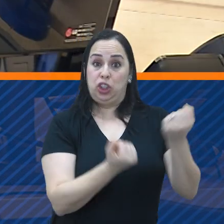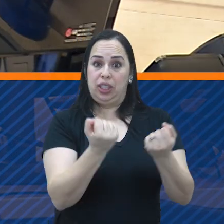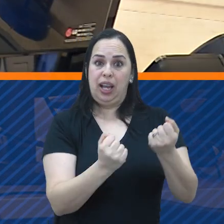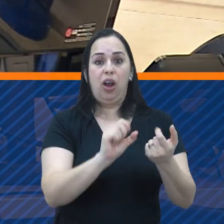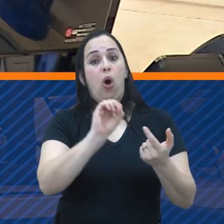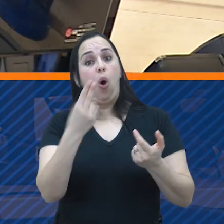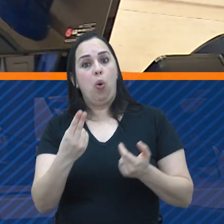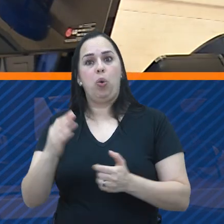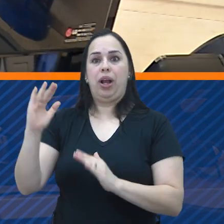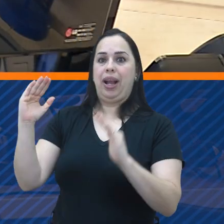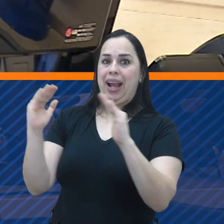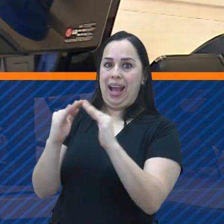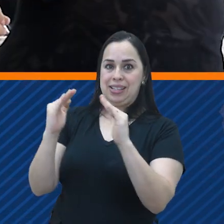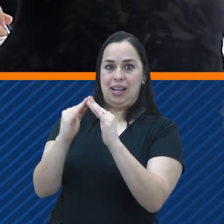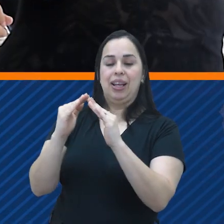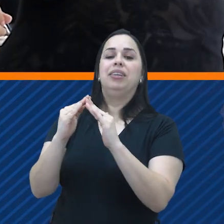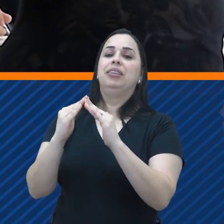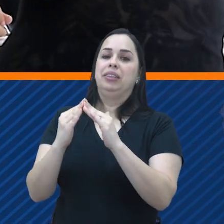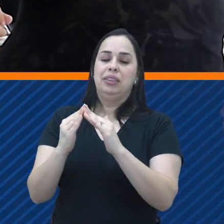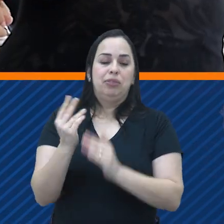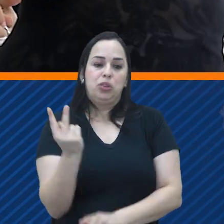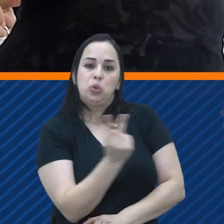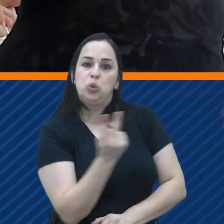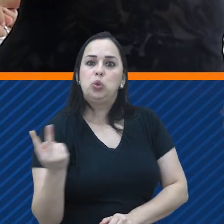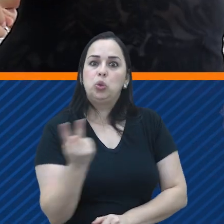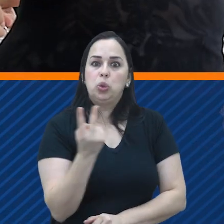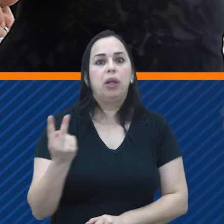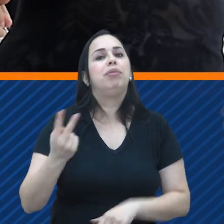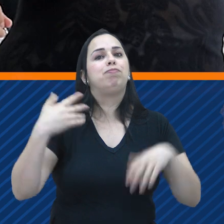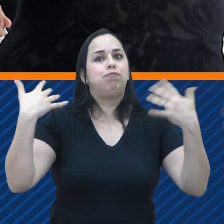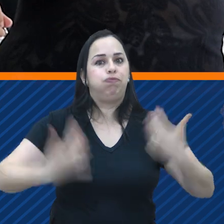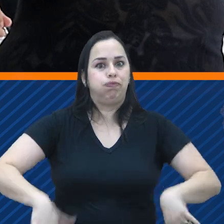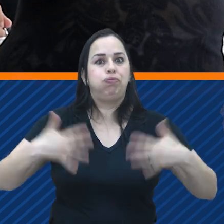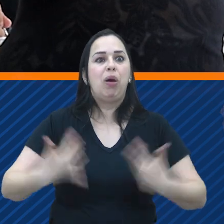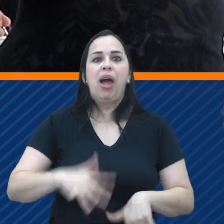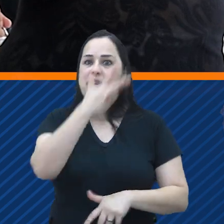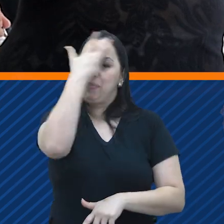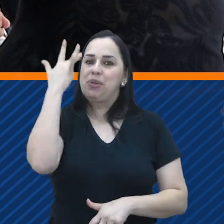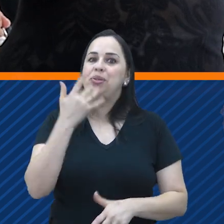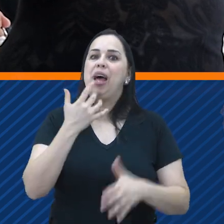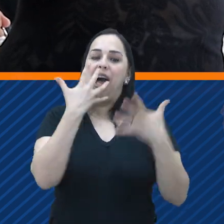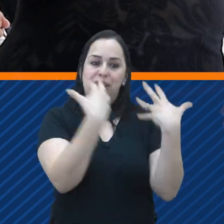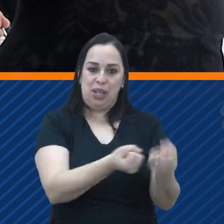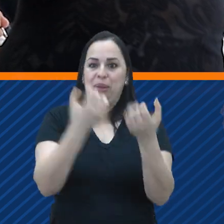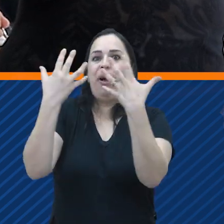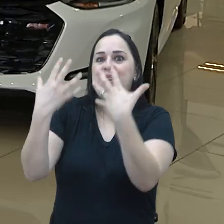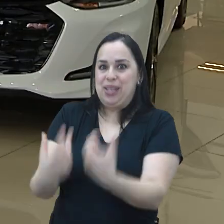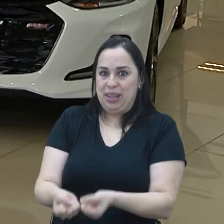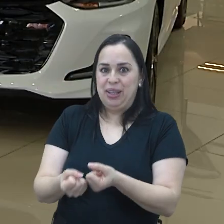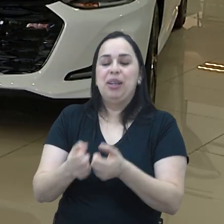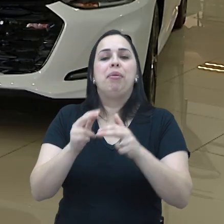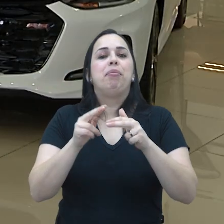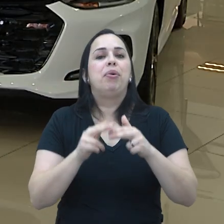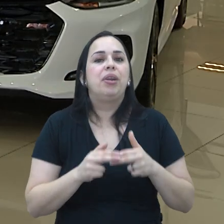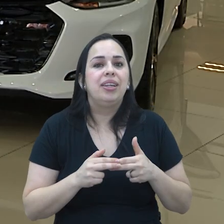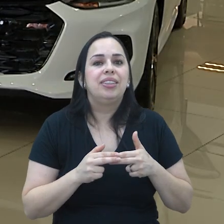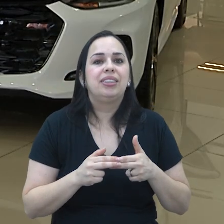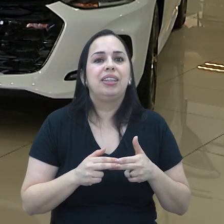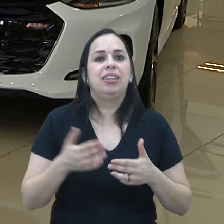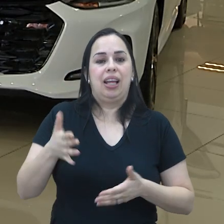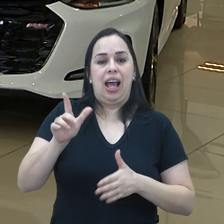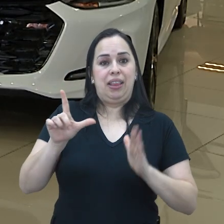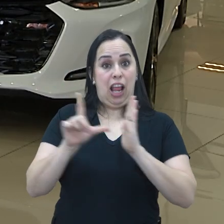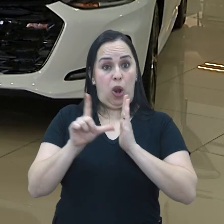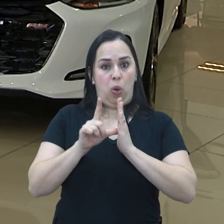os de veículos e imóveis. Essas categorias tiveram um maior número de adesões no último ano, realidade que foi